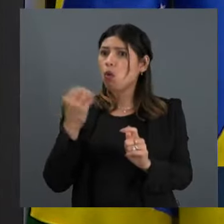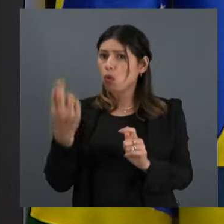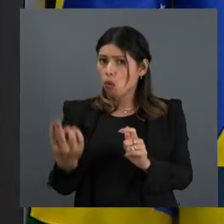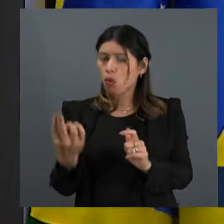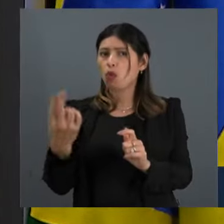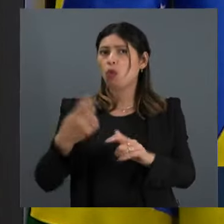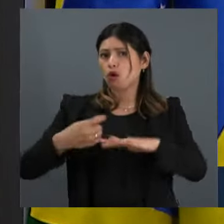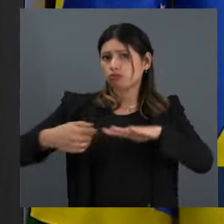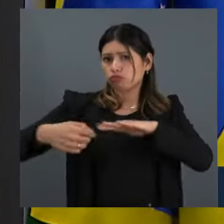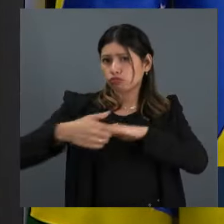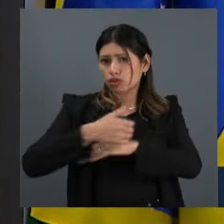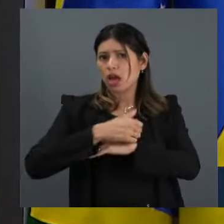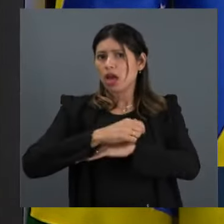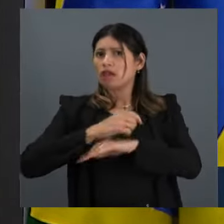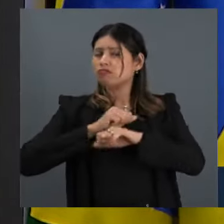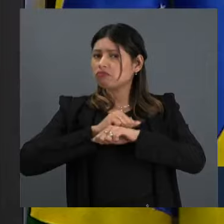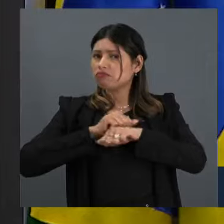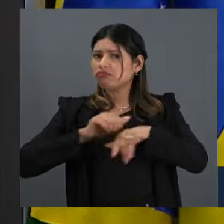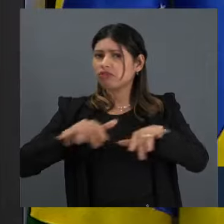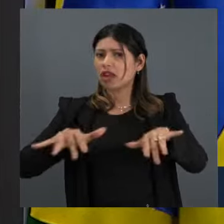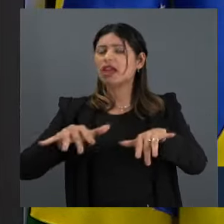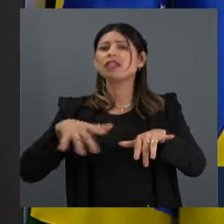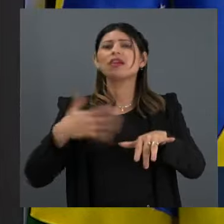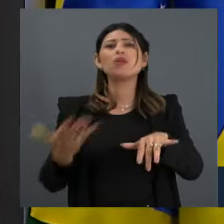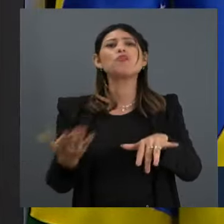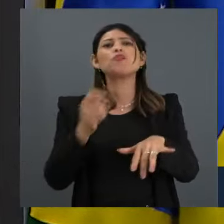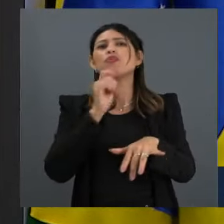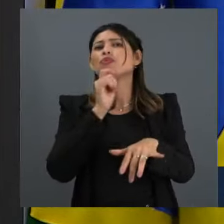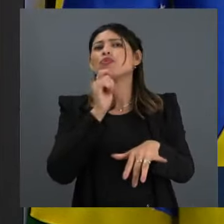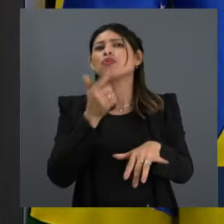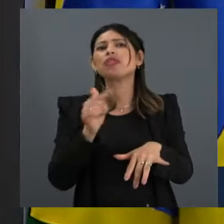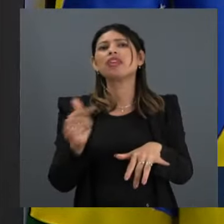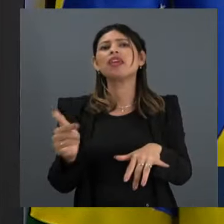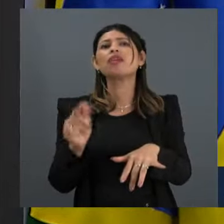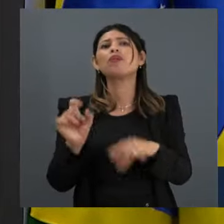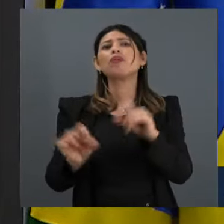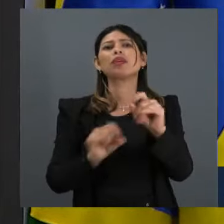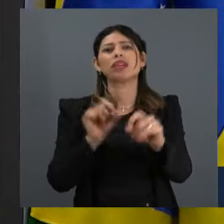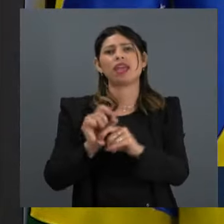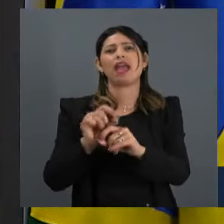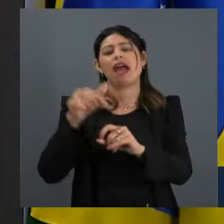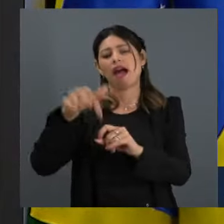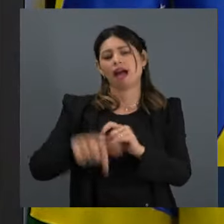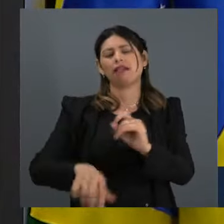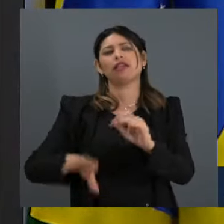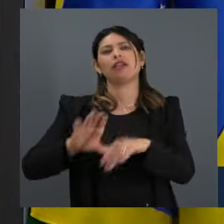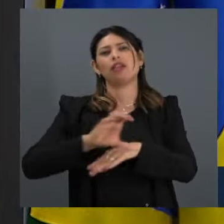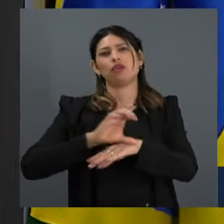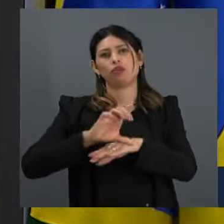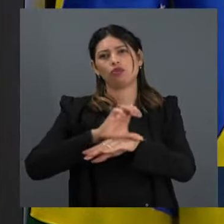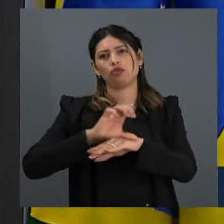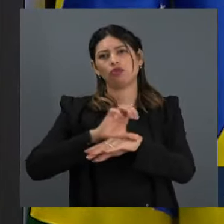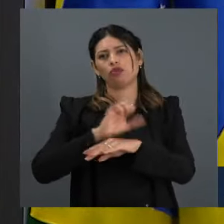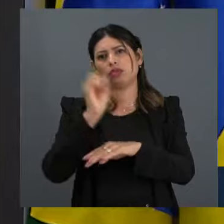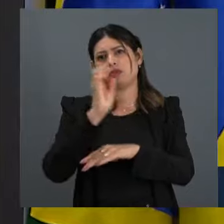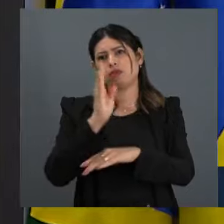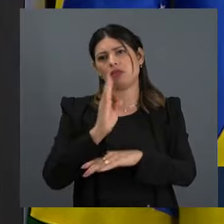sofrerão qualquer restrição observando o disposto nessa Constituição, Constituição brasileira.